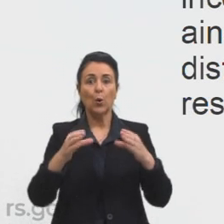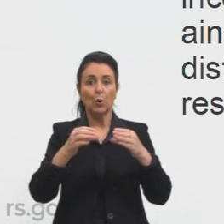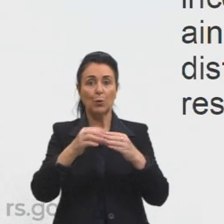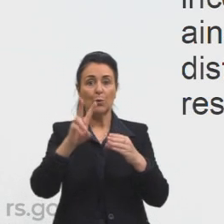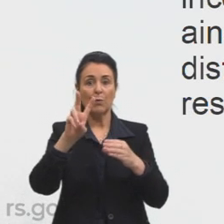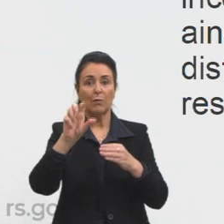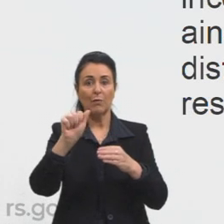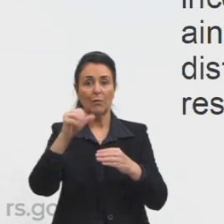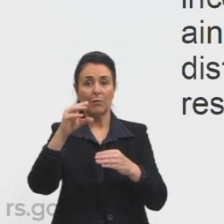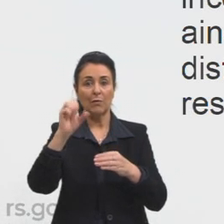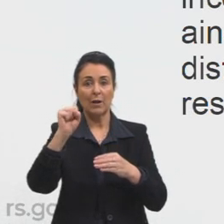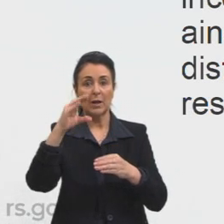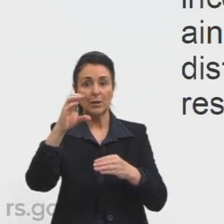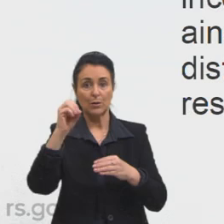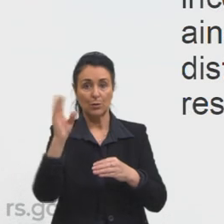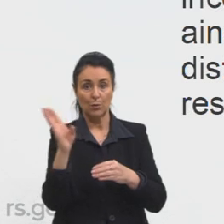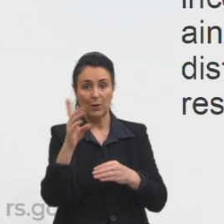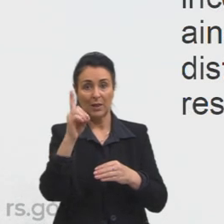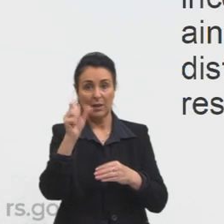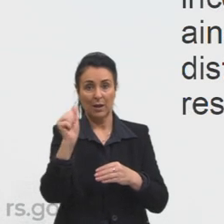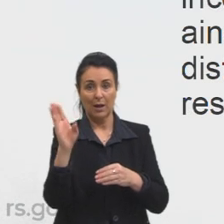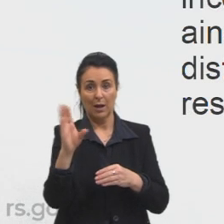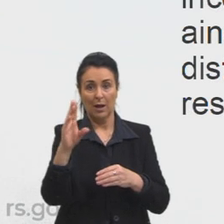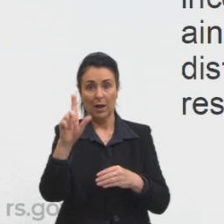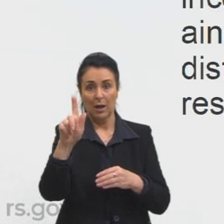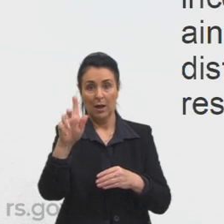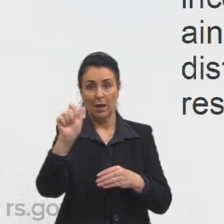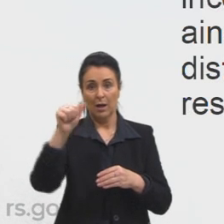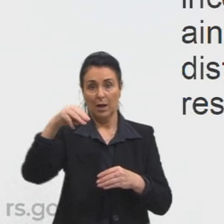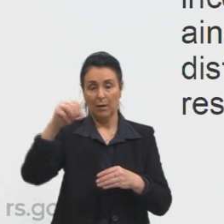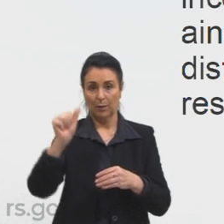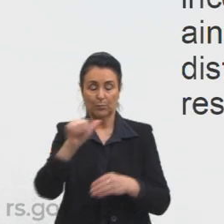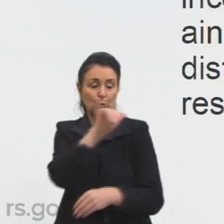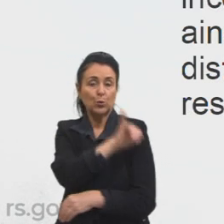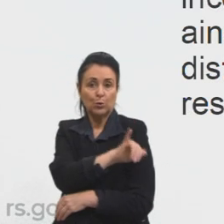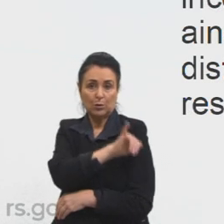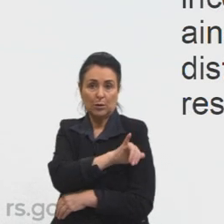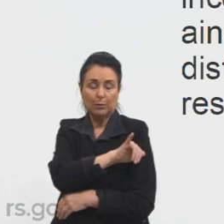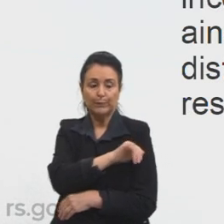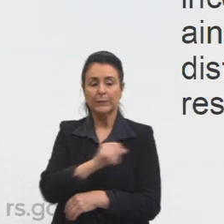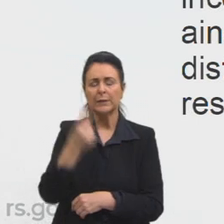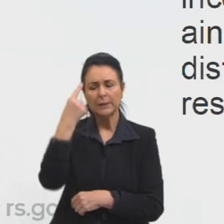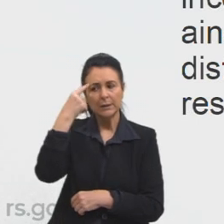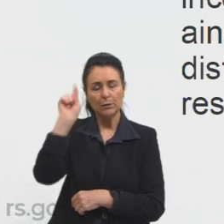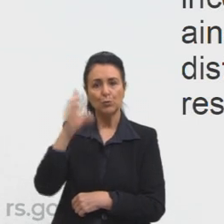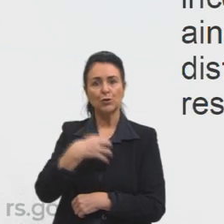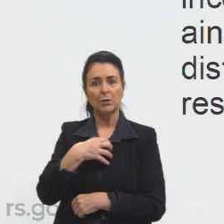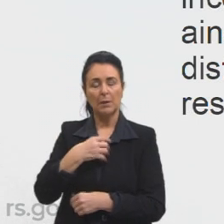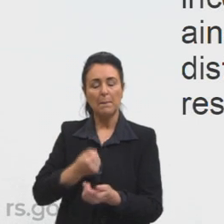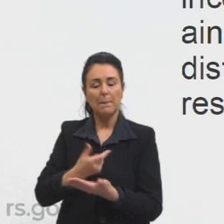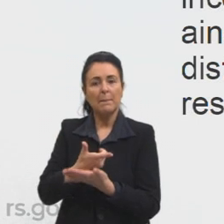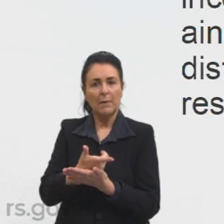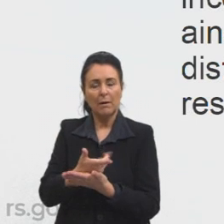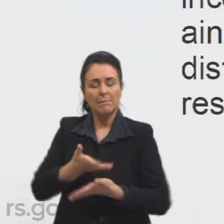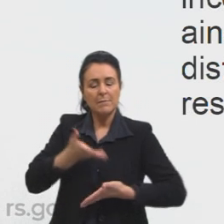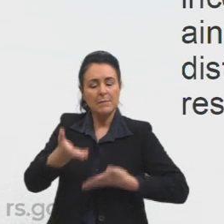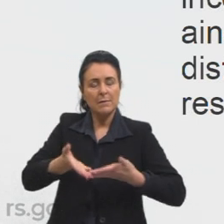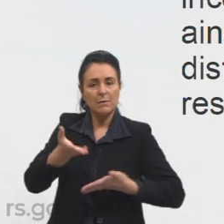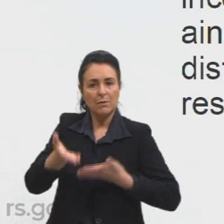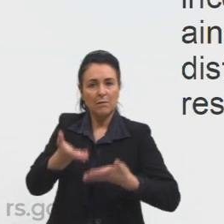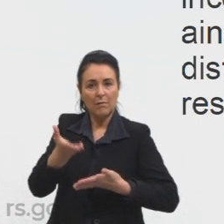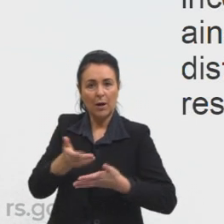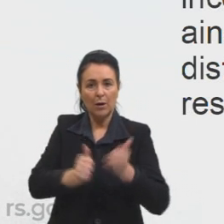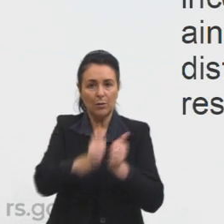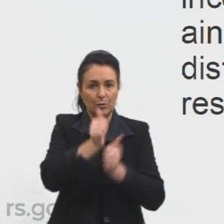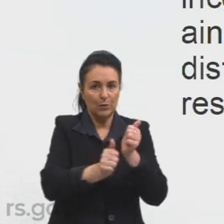Gama time do Rio de Janeiro inventou uma forma de incentivar os seus jogadores para que eles se esforçassem